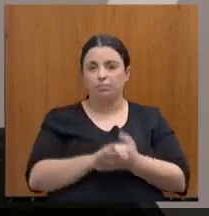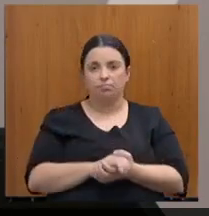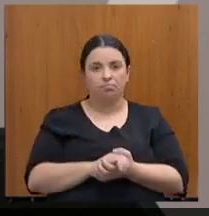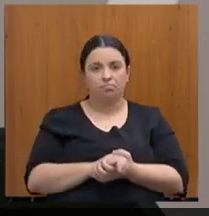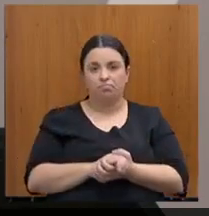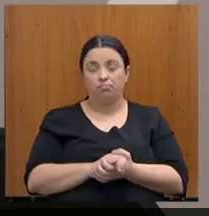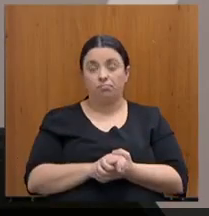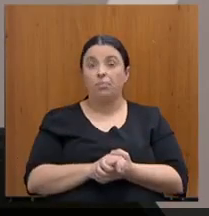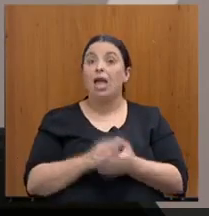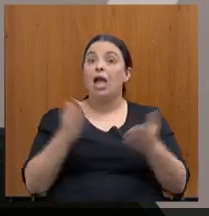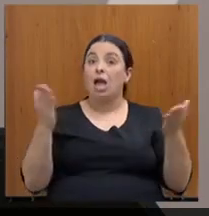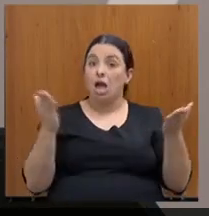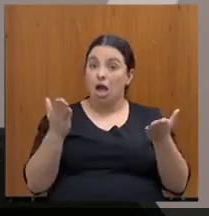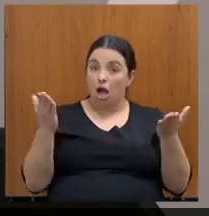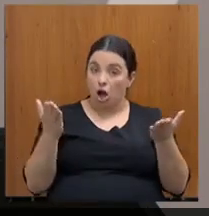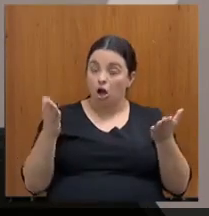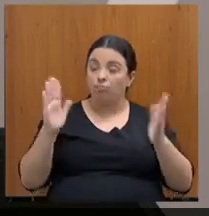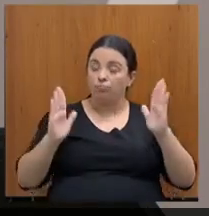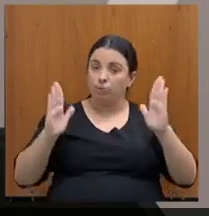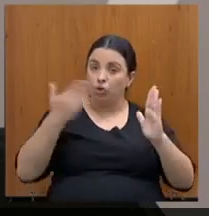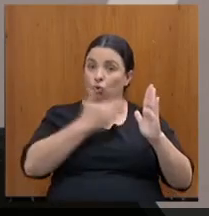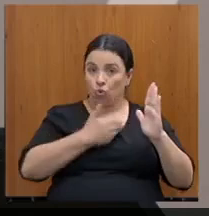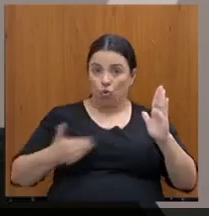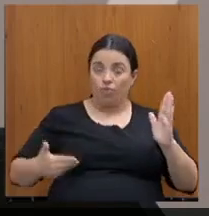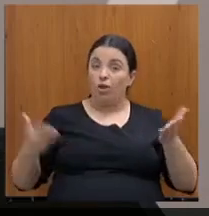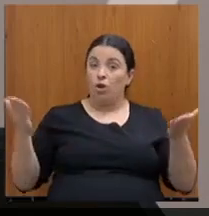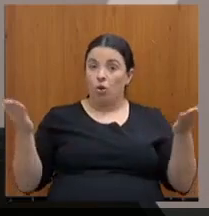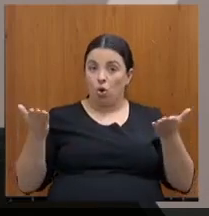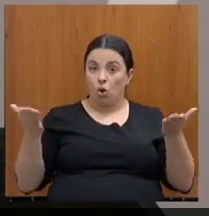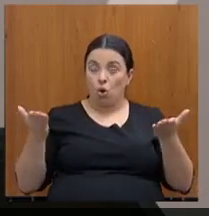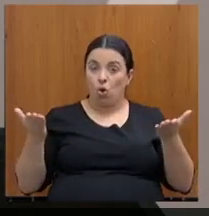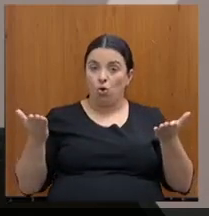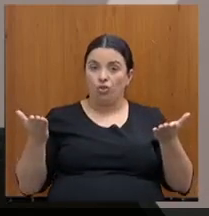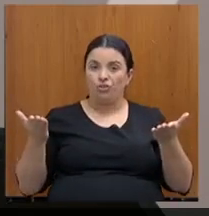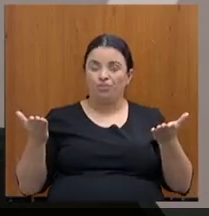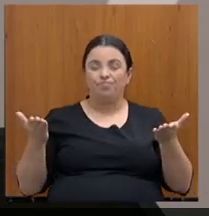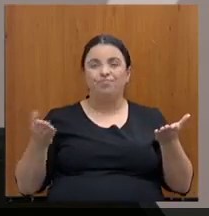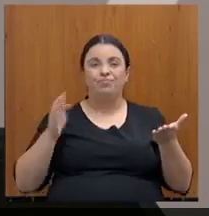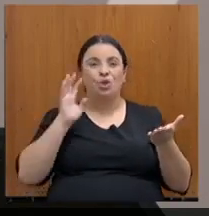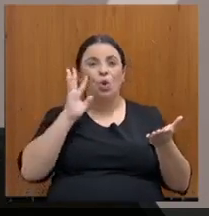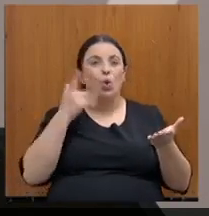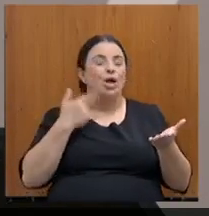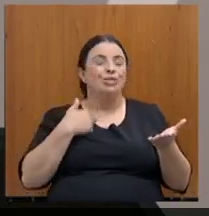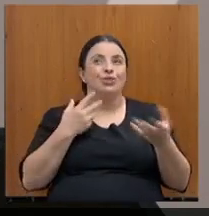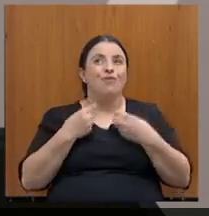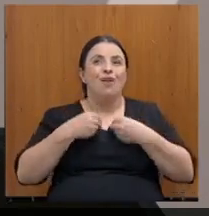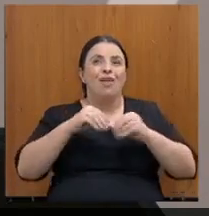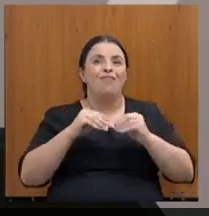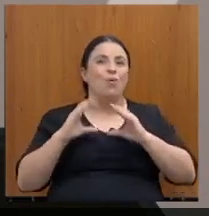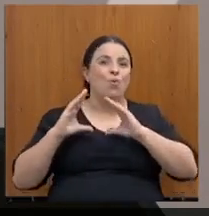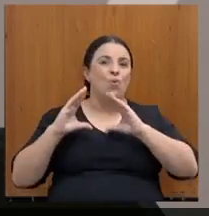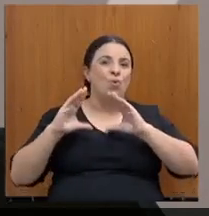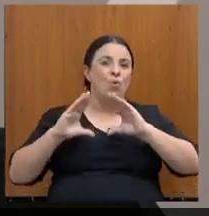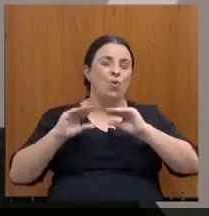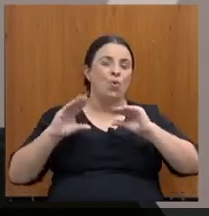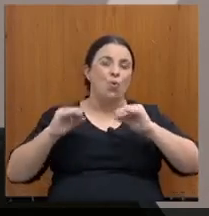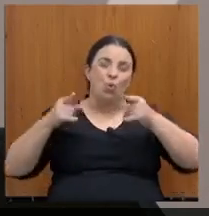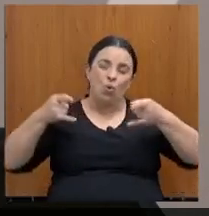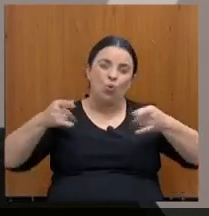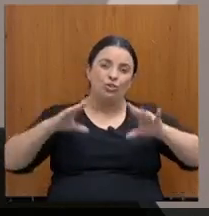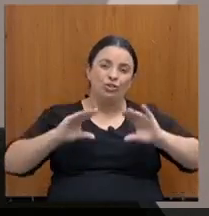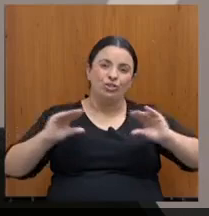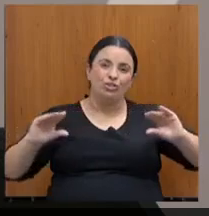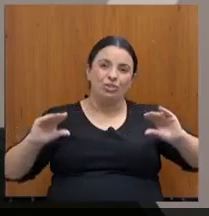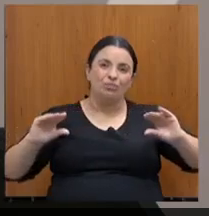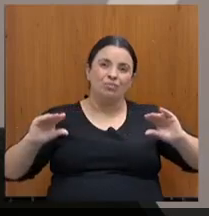Nesse mandato, eu sou quase, eu acho que eu vou até levar um colchãozinho para lá. Eu sou recebida